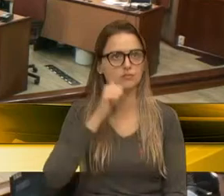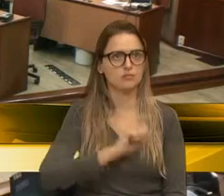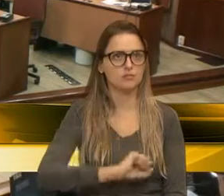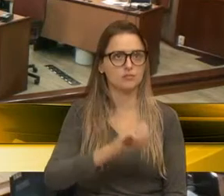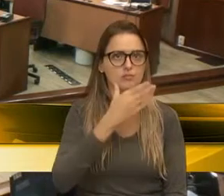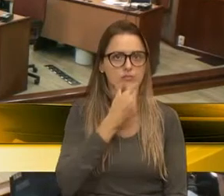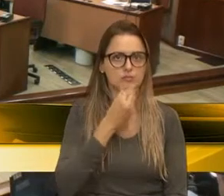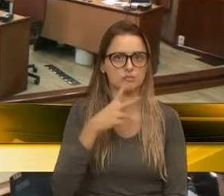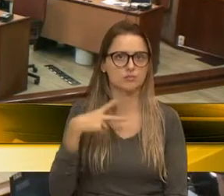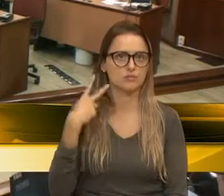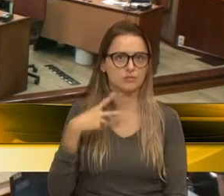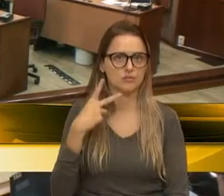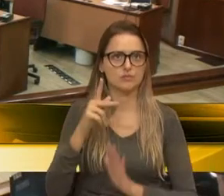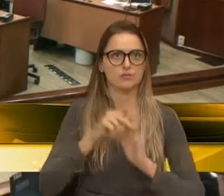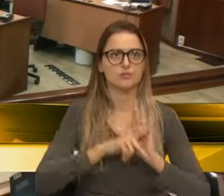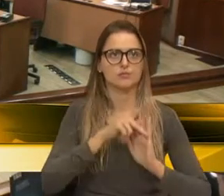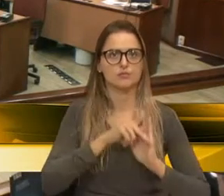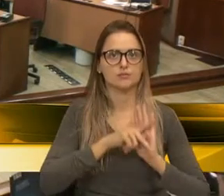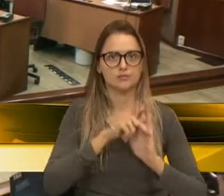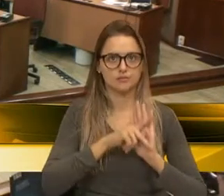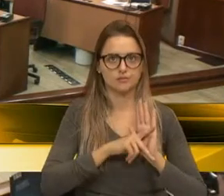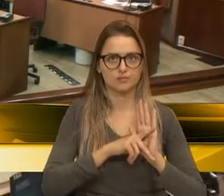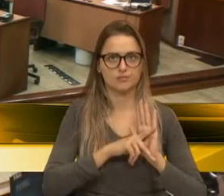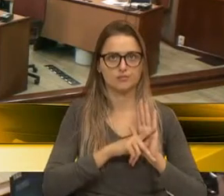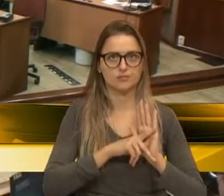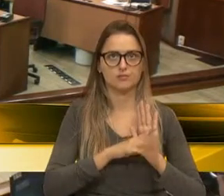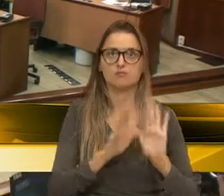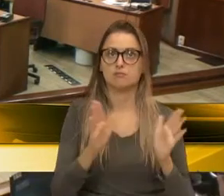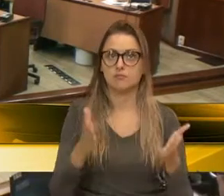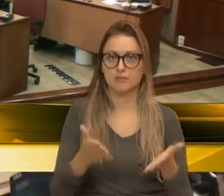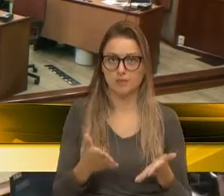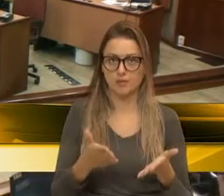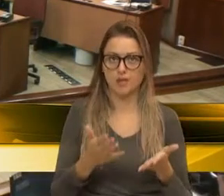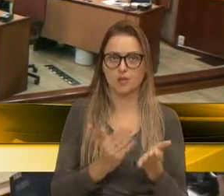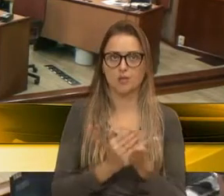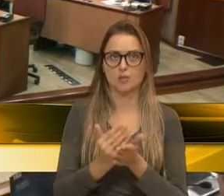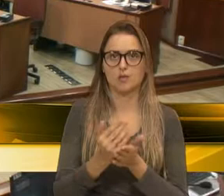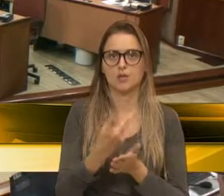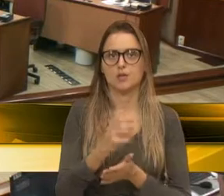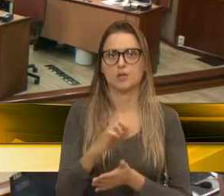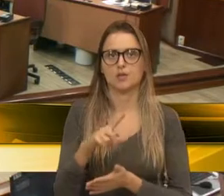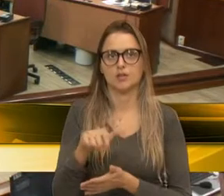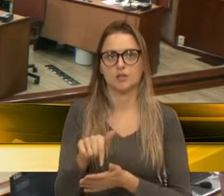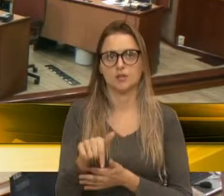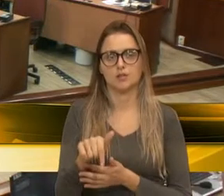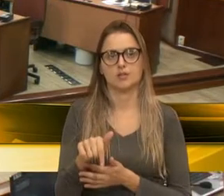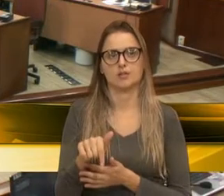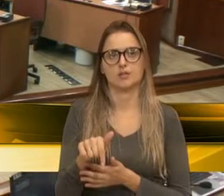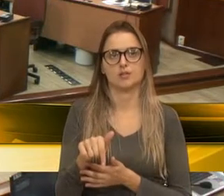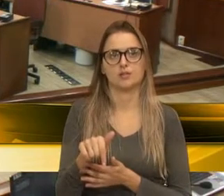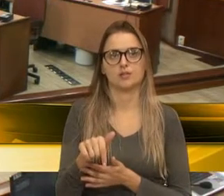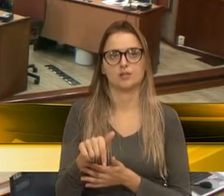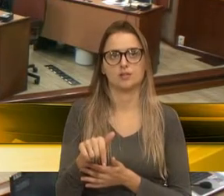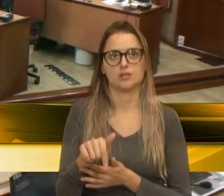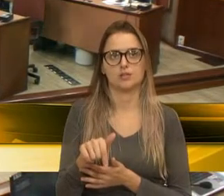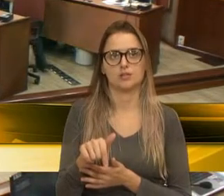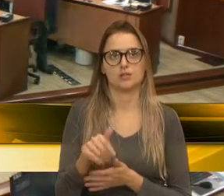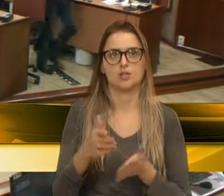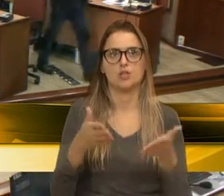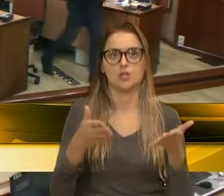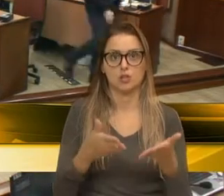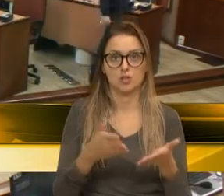Esse projeto já está tramitando desde 2017. A gente já